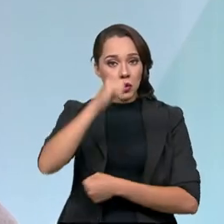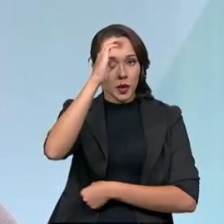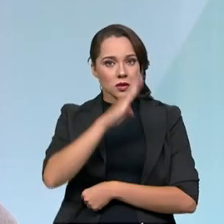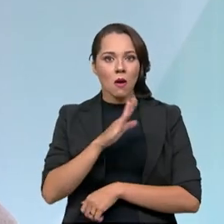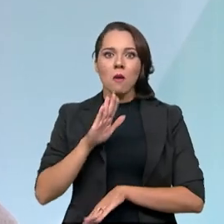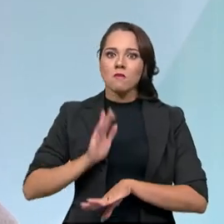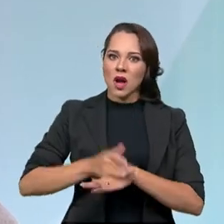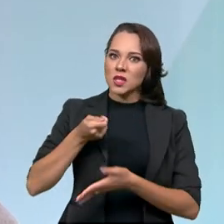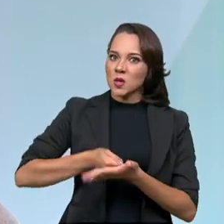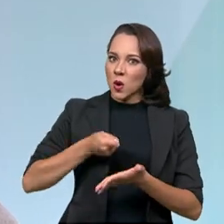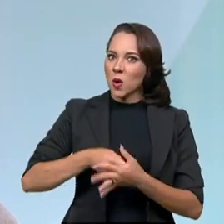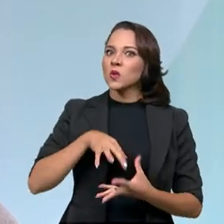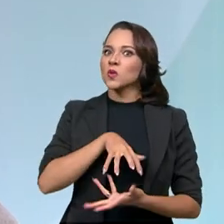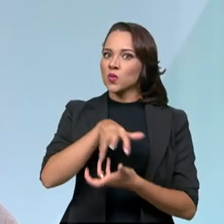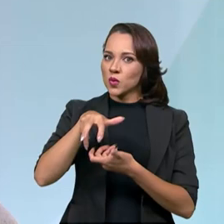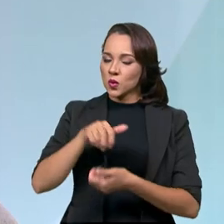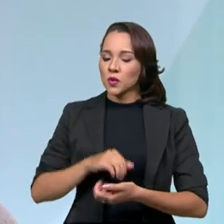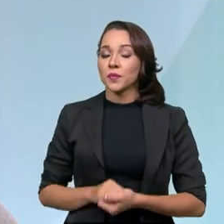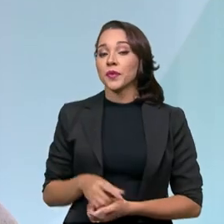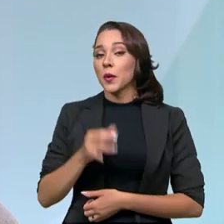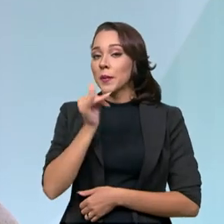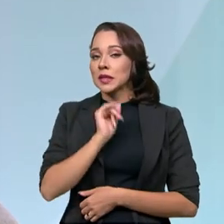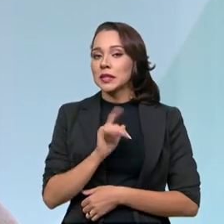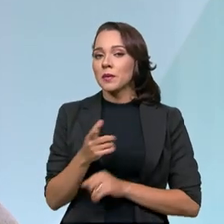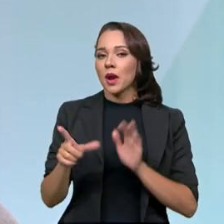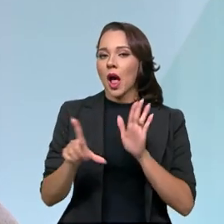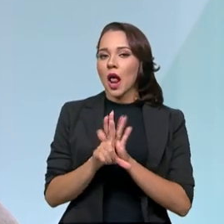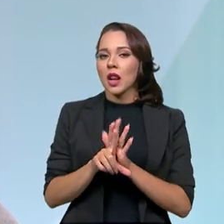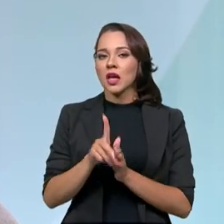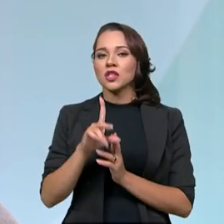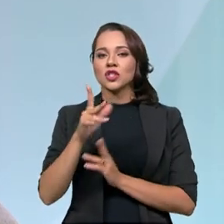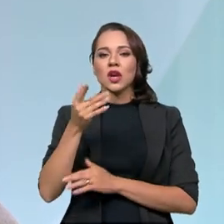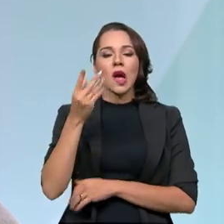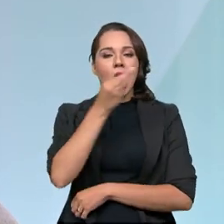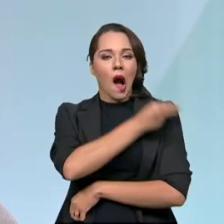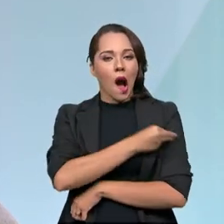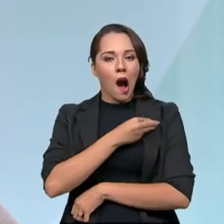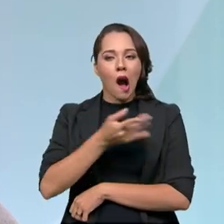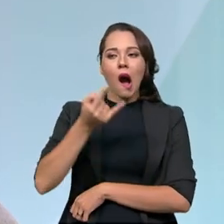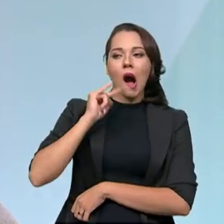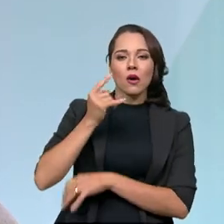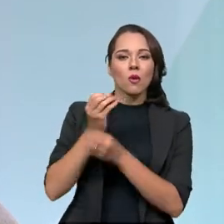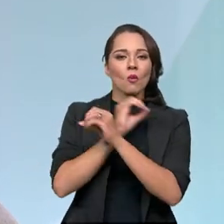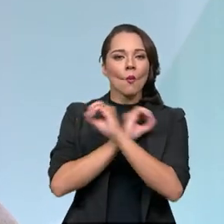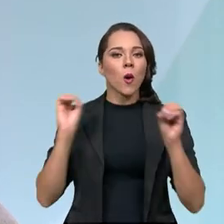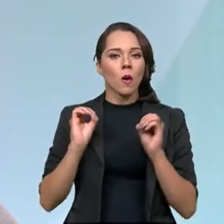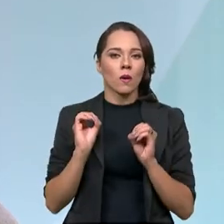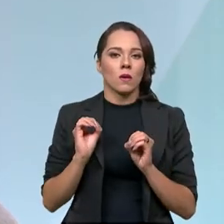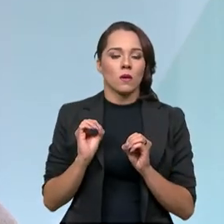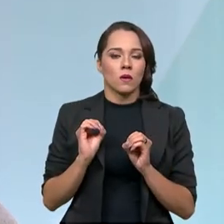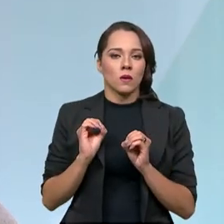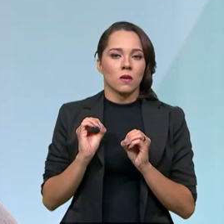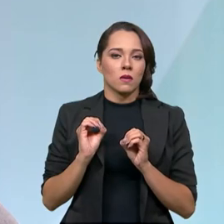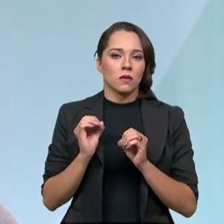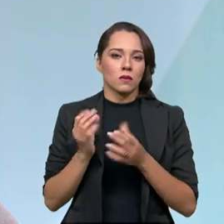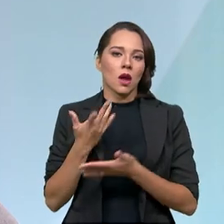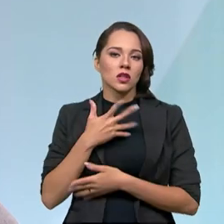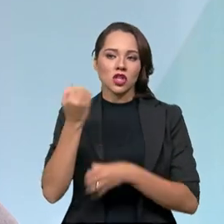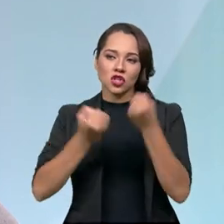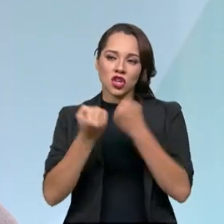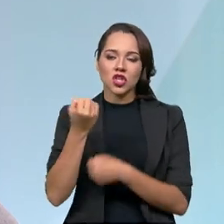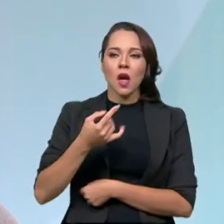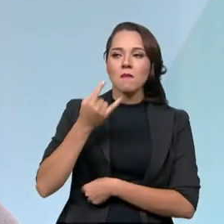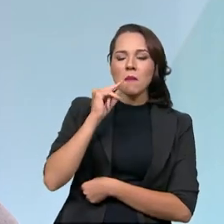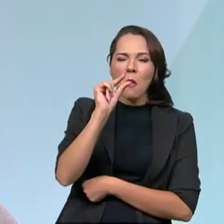em termos de legislação de trânsito. Um exemplo disso é a lei seca, que prevê a tolerância zero para a combinação álcool e